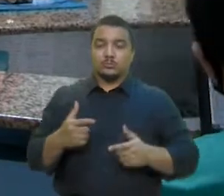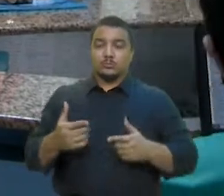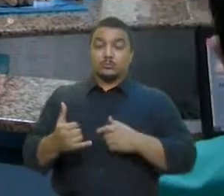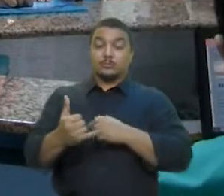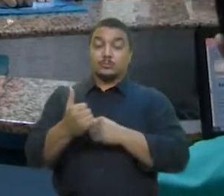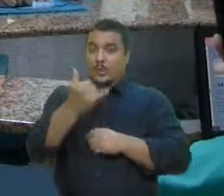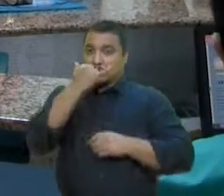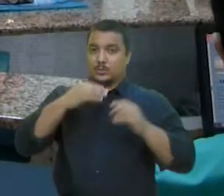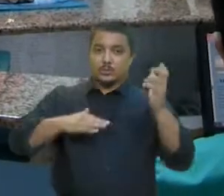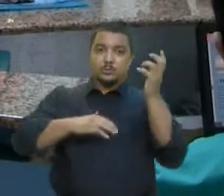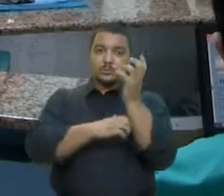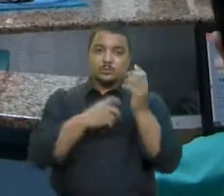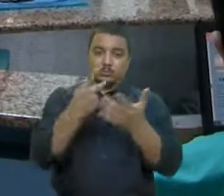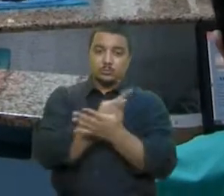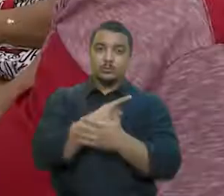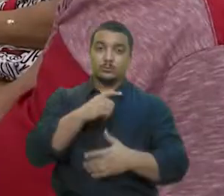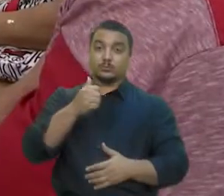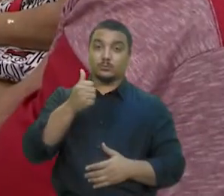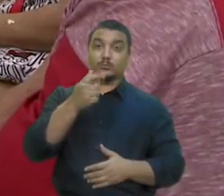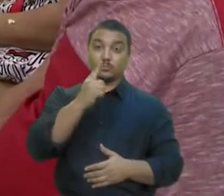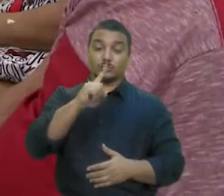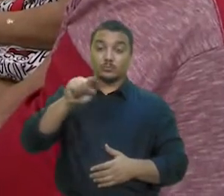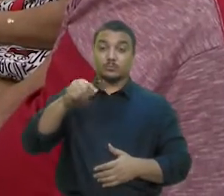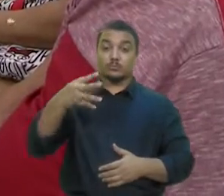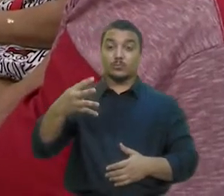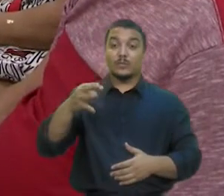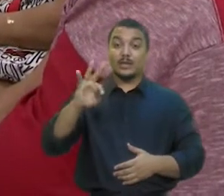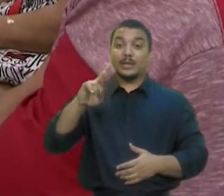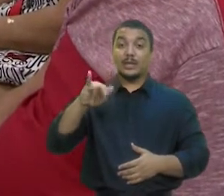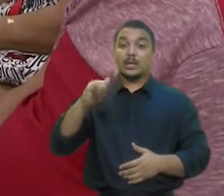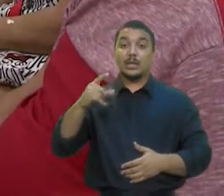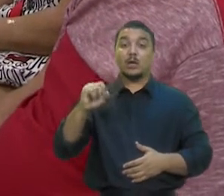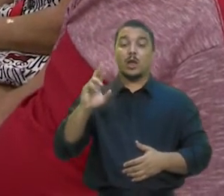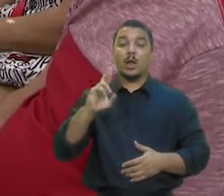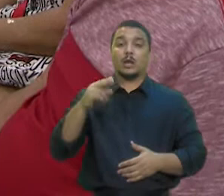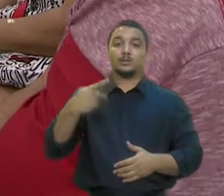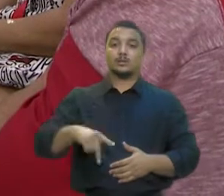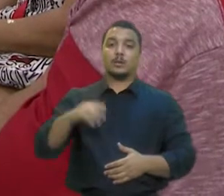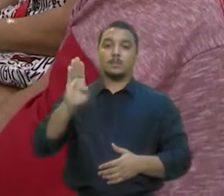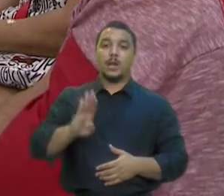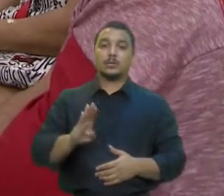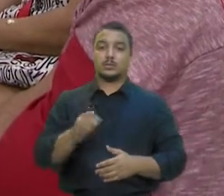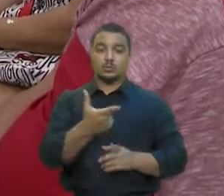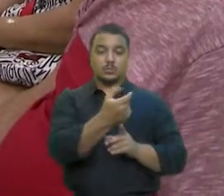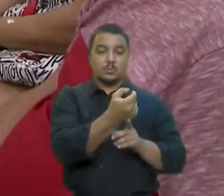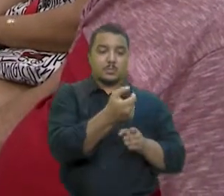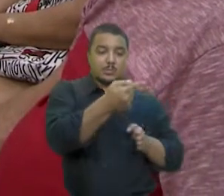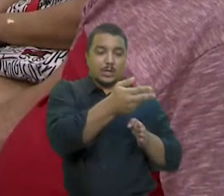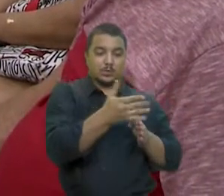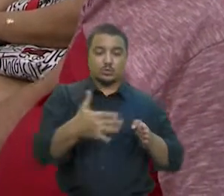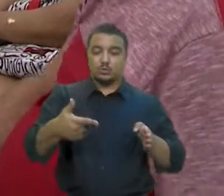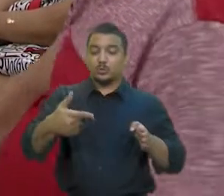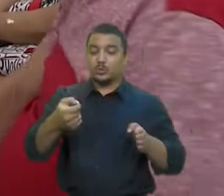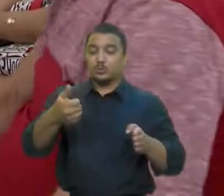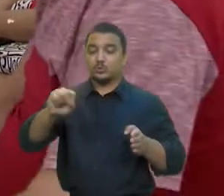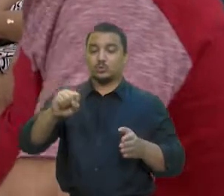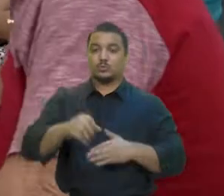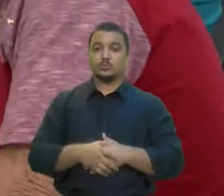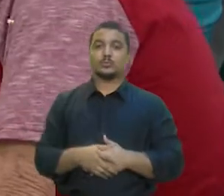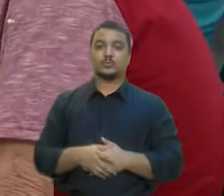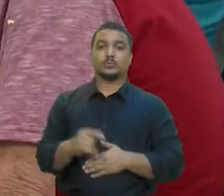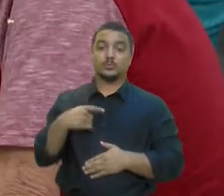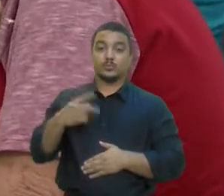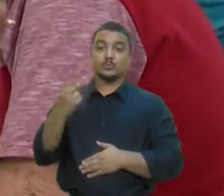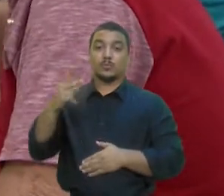somaram R 1,4 trilhão no Brasil entre 2007 e 2018. O valor representa